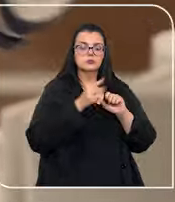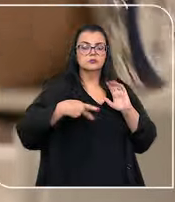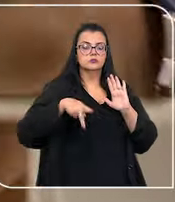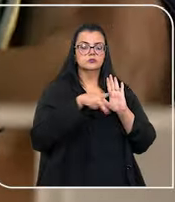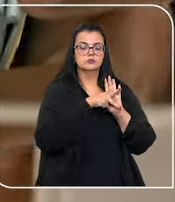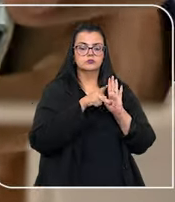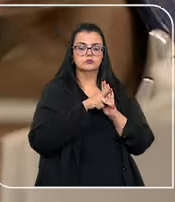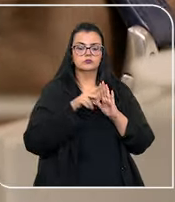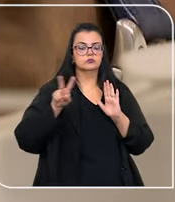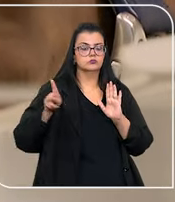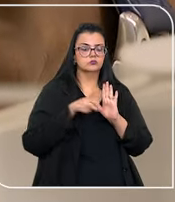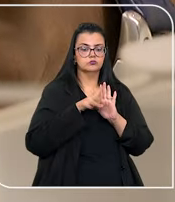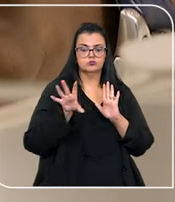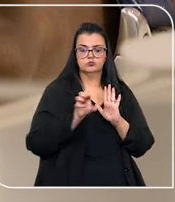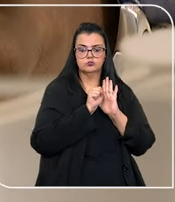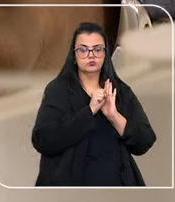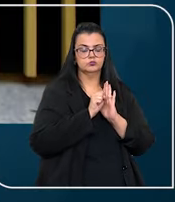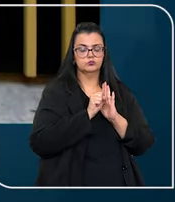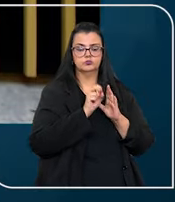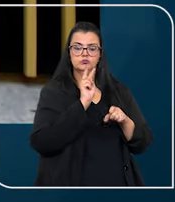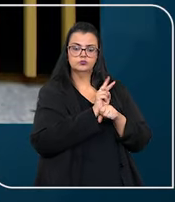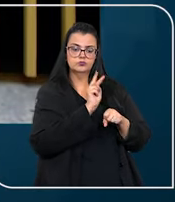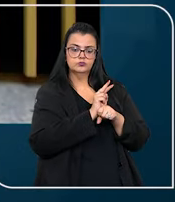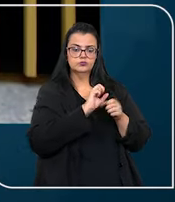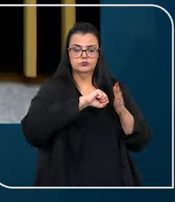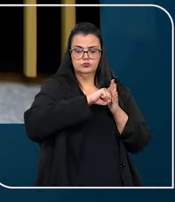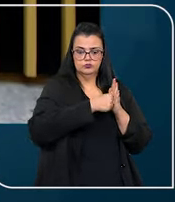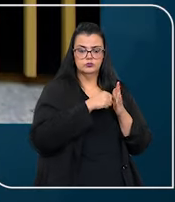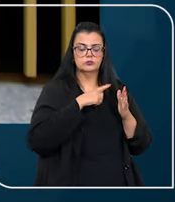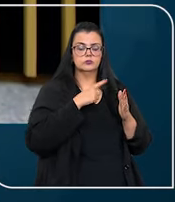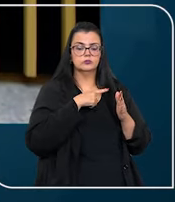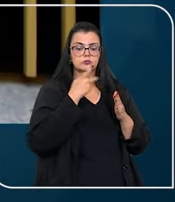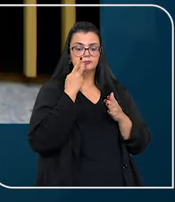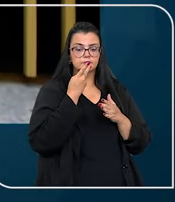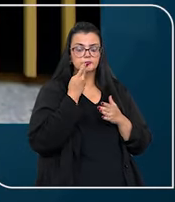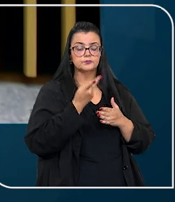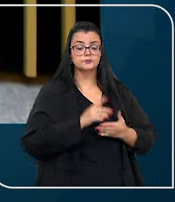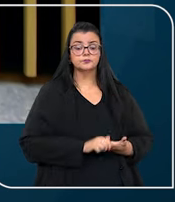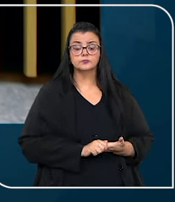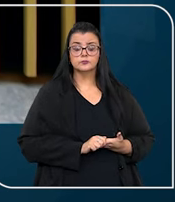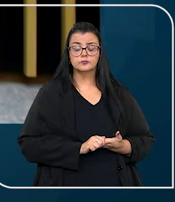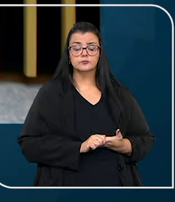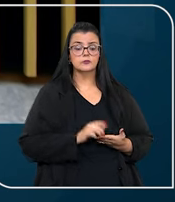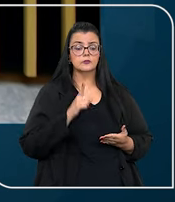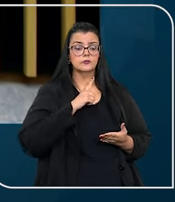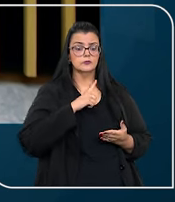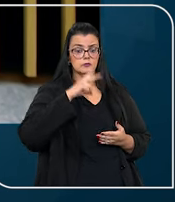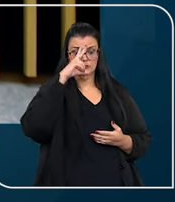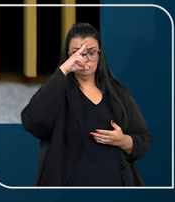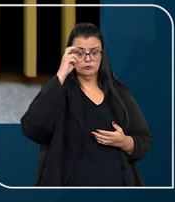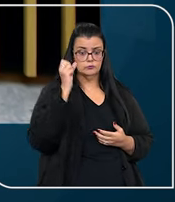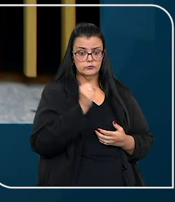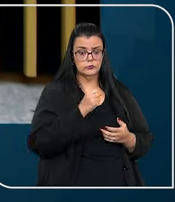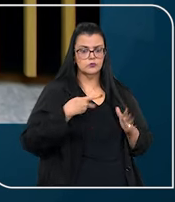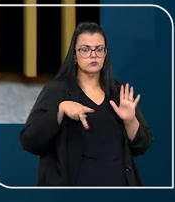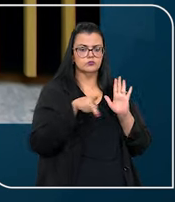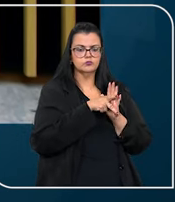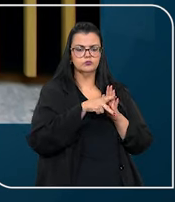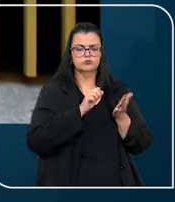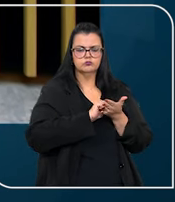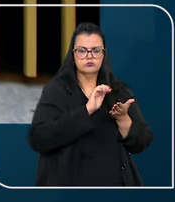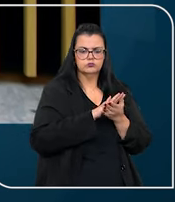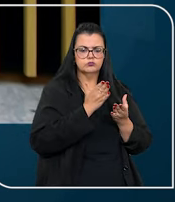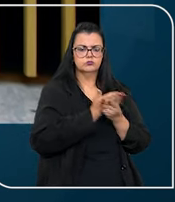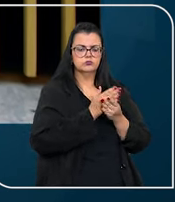proteção da empenhorabilidade. A ministra relatora destacou que, mesmo assim, apesar da força persuasiva,